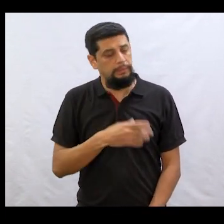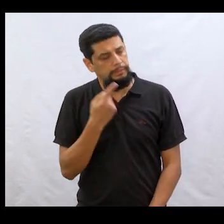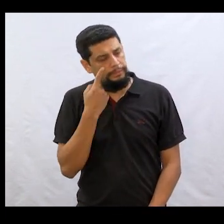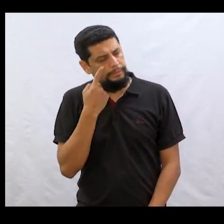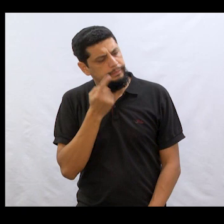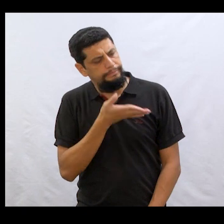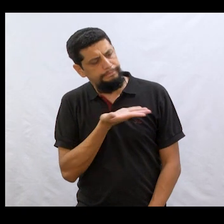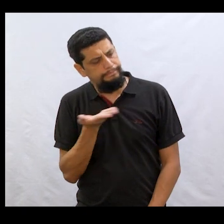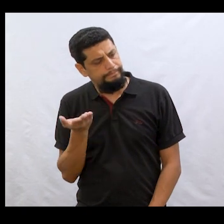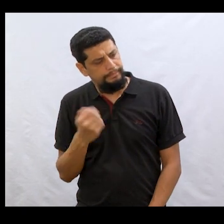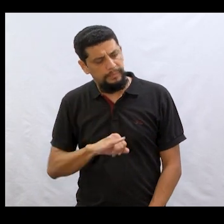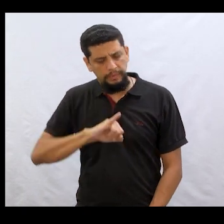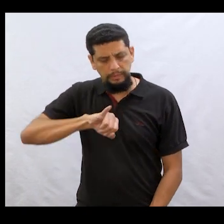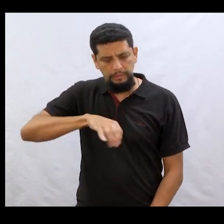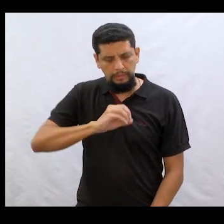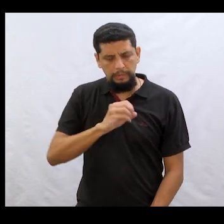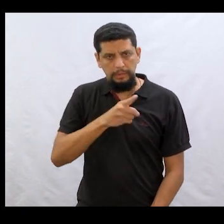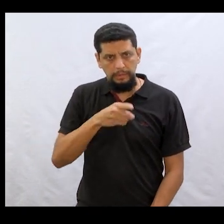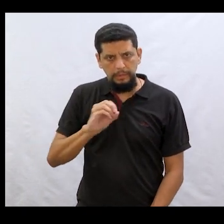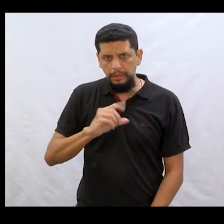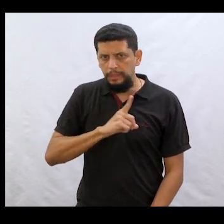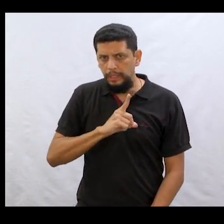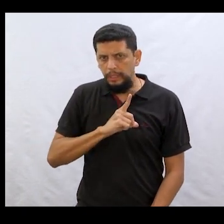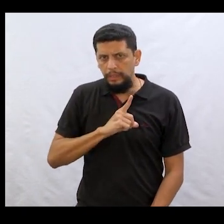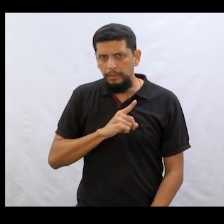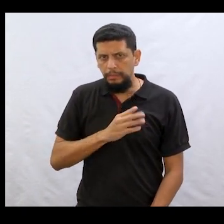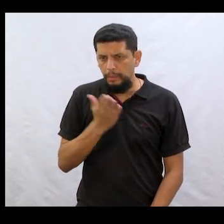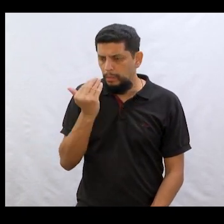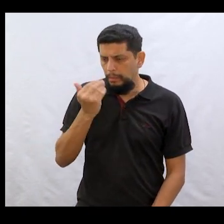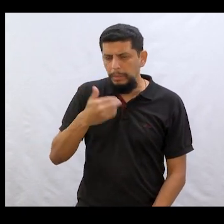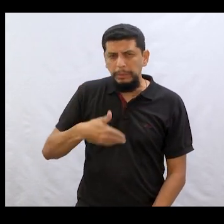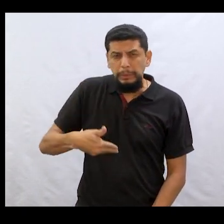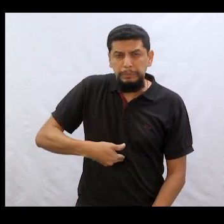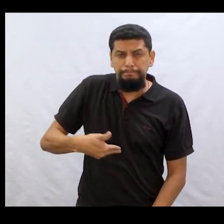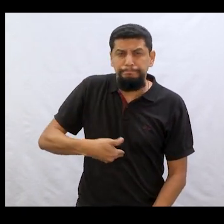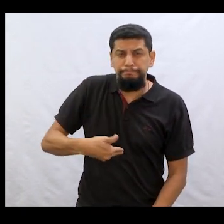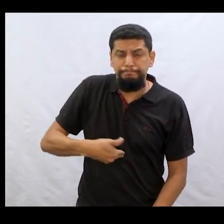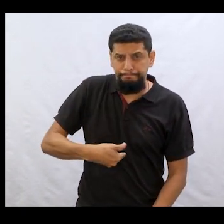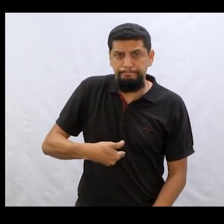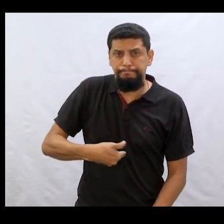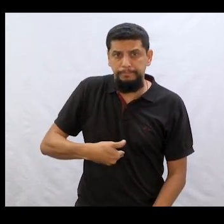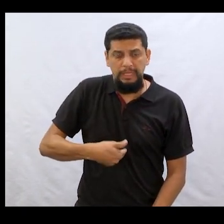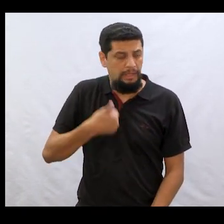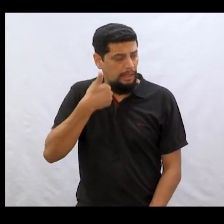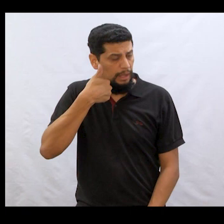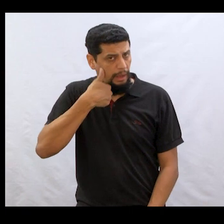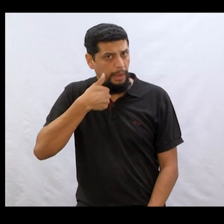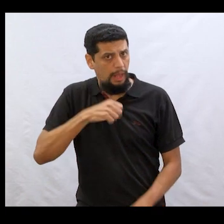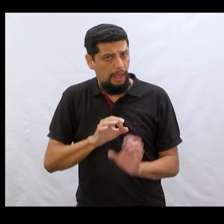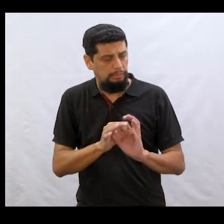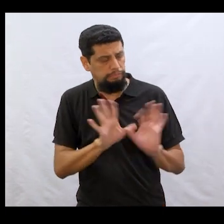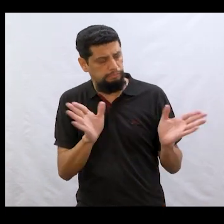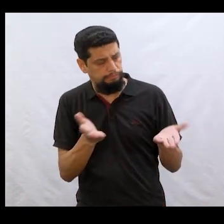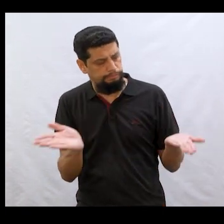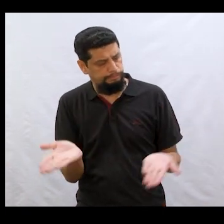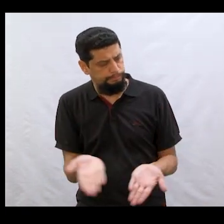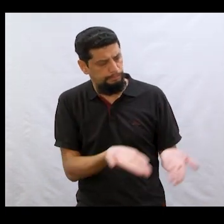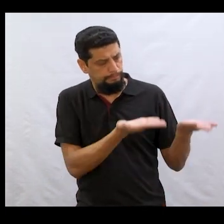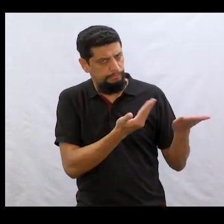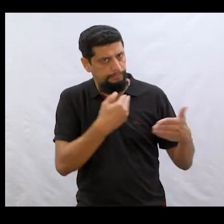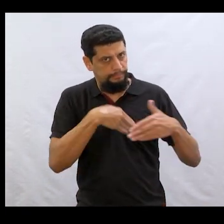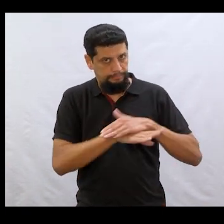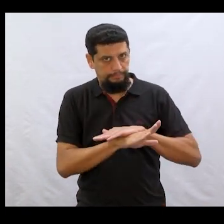atendeu. E daí, o Joãozinho falou. Tem alguma coisa para comer? Estou morrendo de fome. A mulher deixou ele entrar.